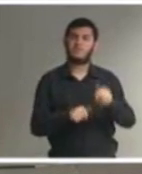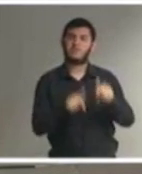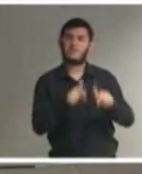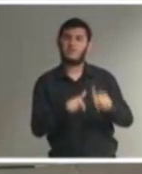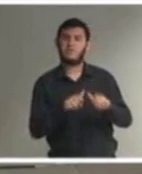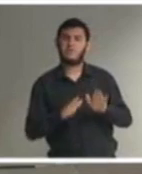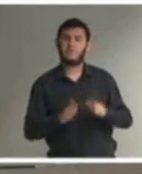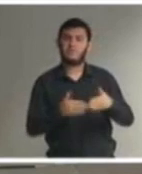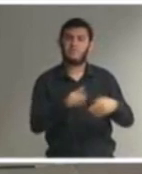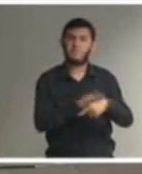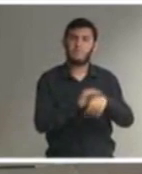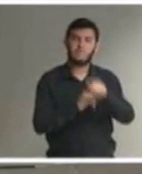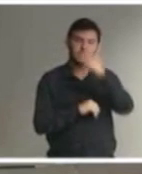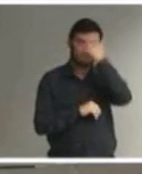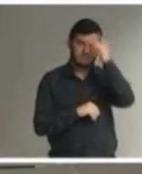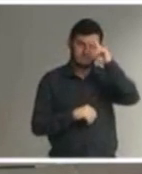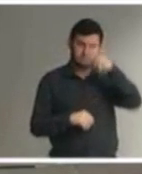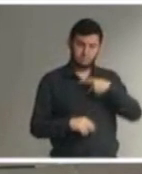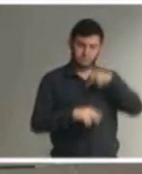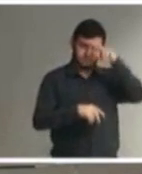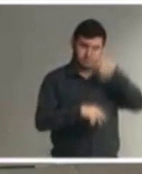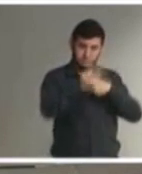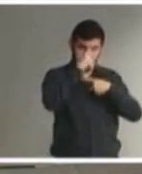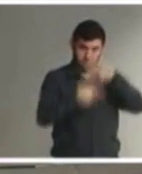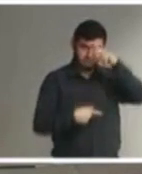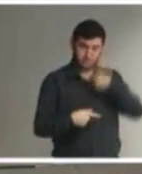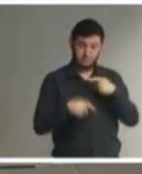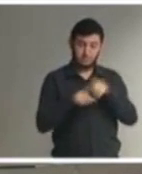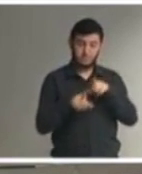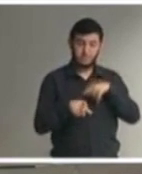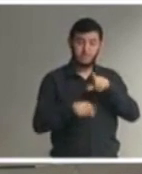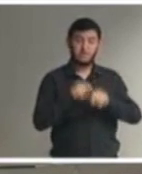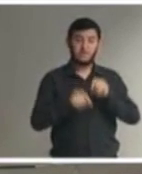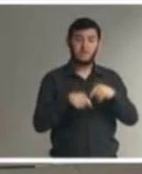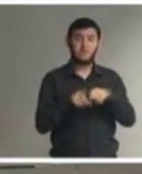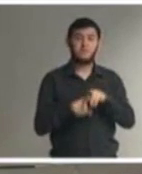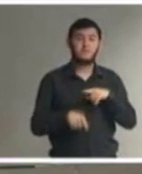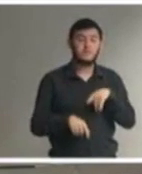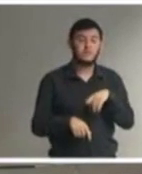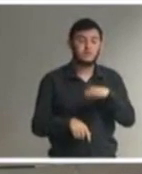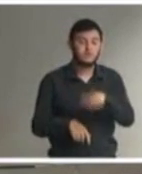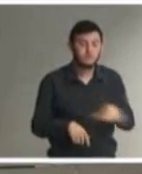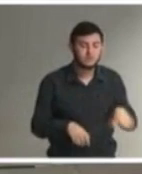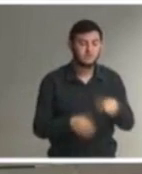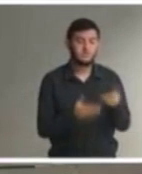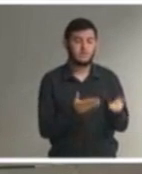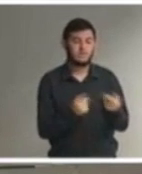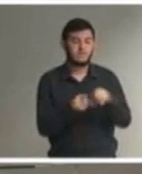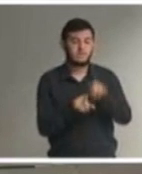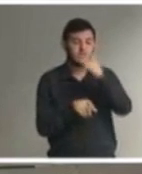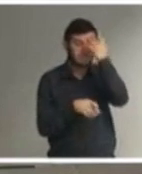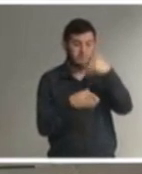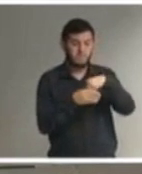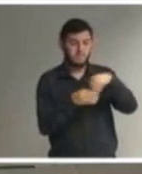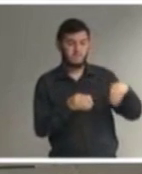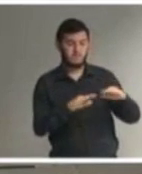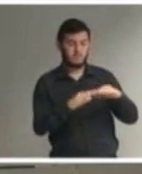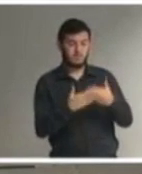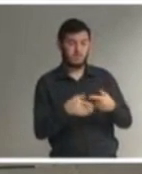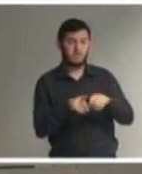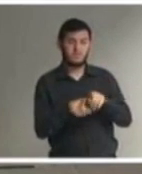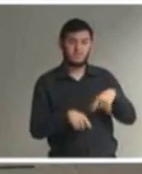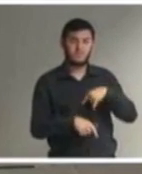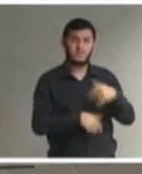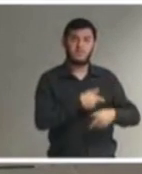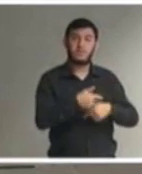atuação civil individual é na inserção dessas crianças desses adolescentes dessas pessoas que estão fora da escola nessa